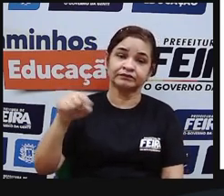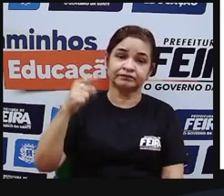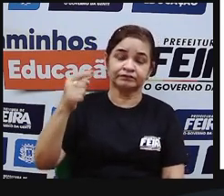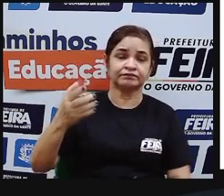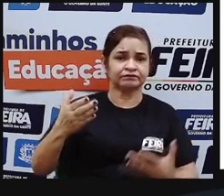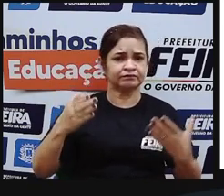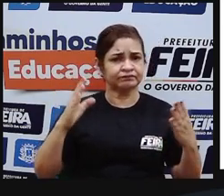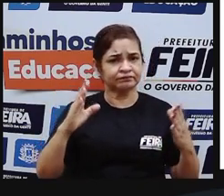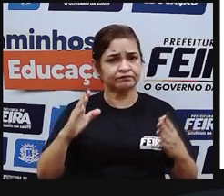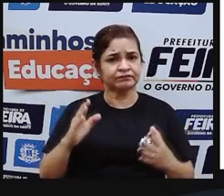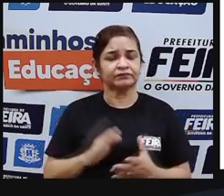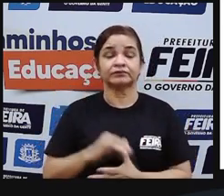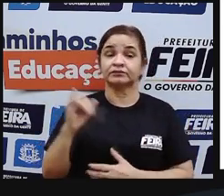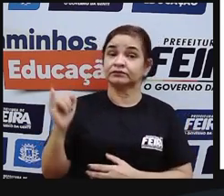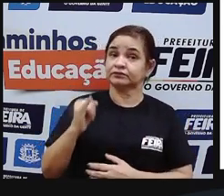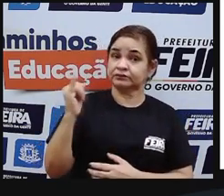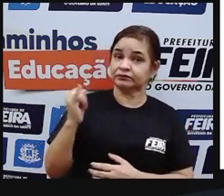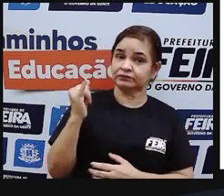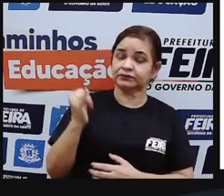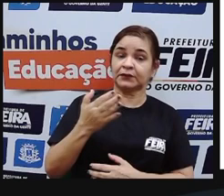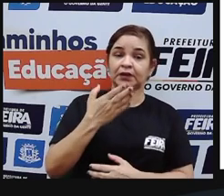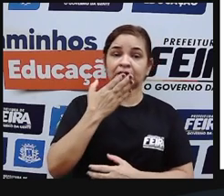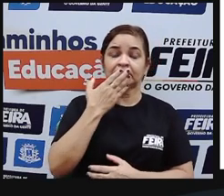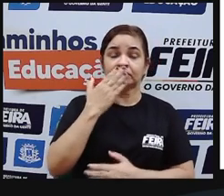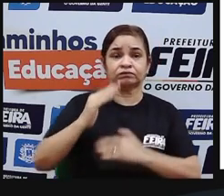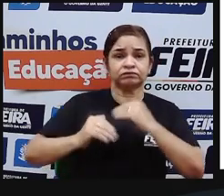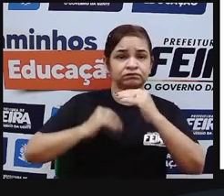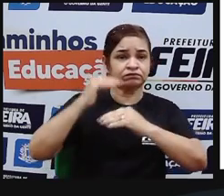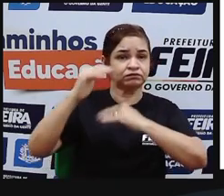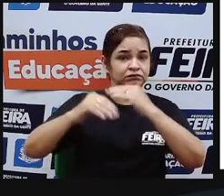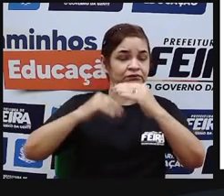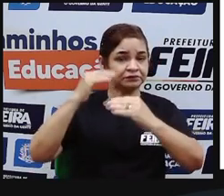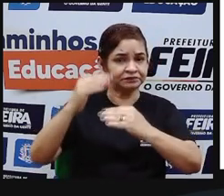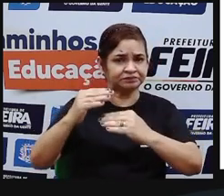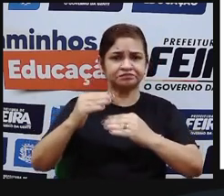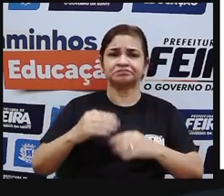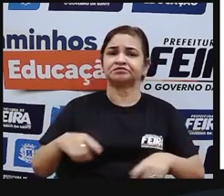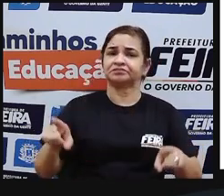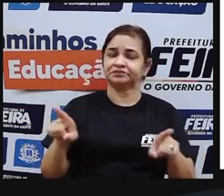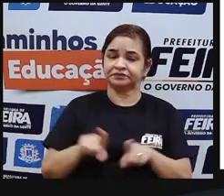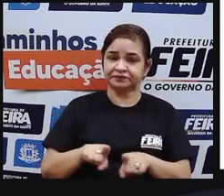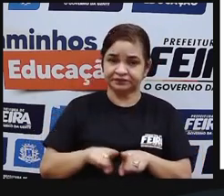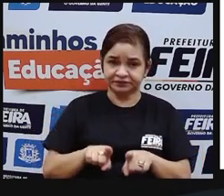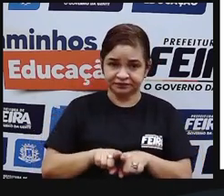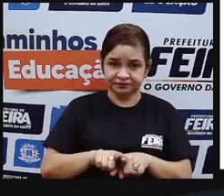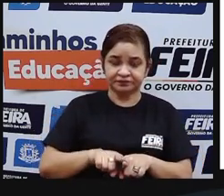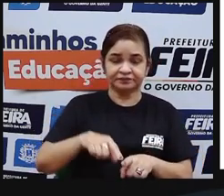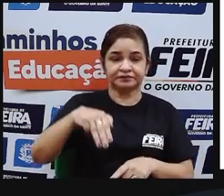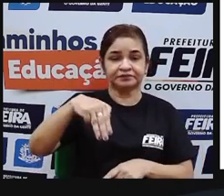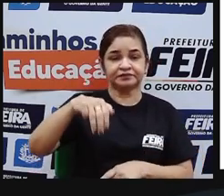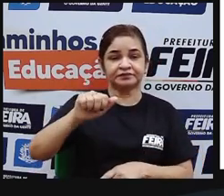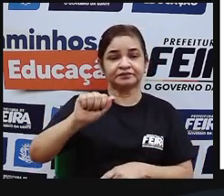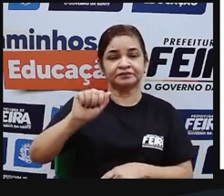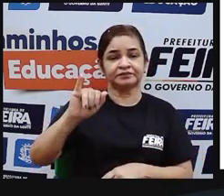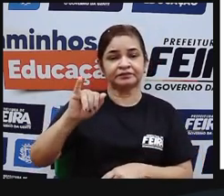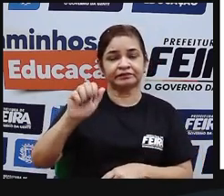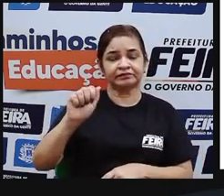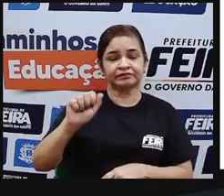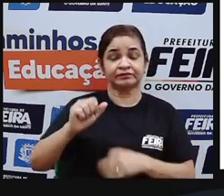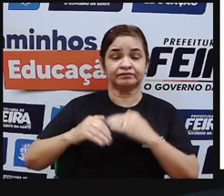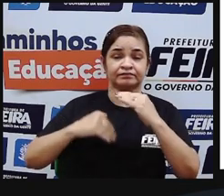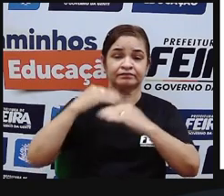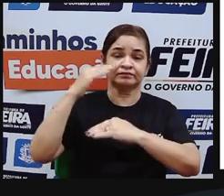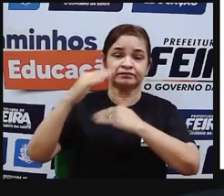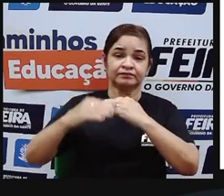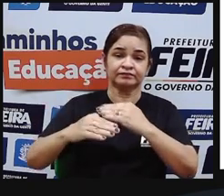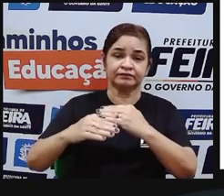indígena americana tão evoluída e tão desenvolvida quanto os maias tão evoluída